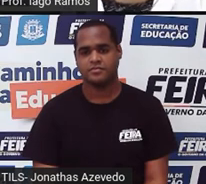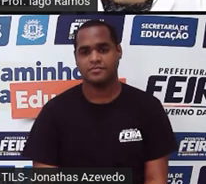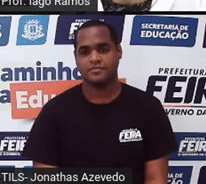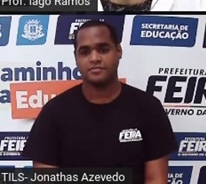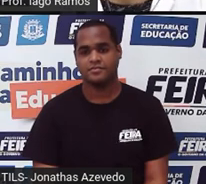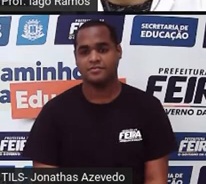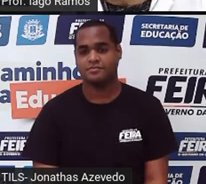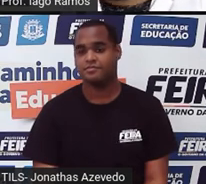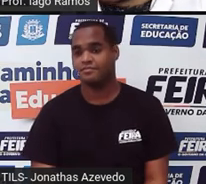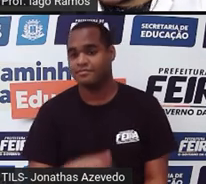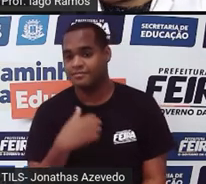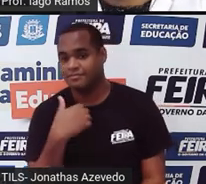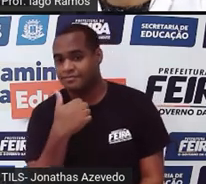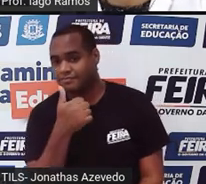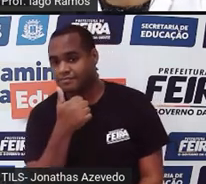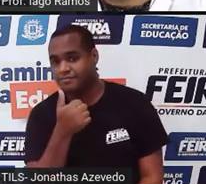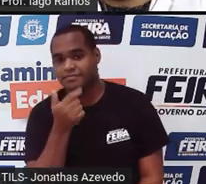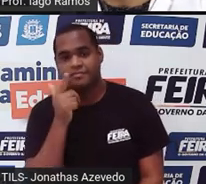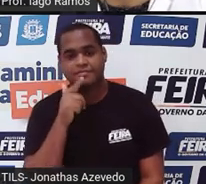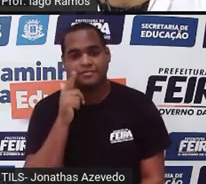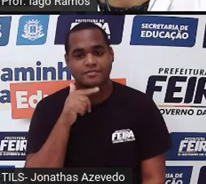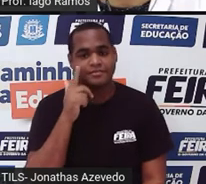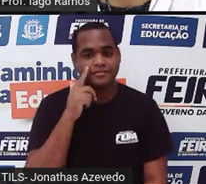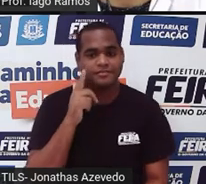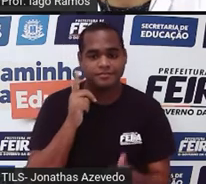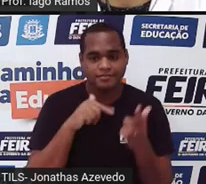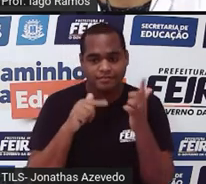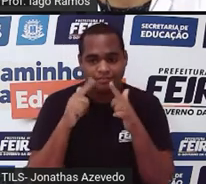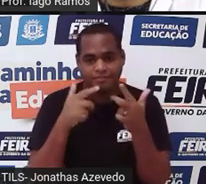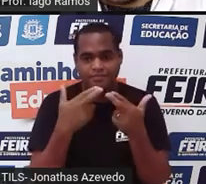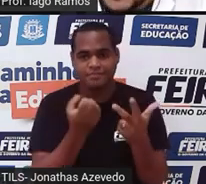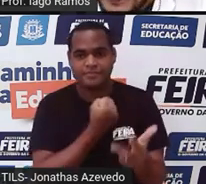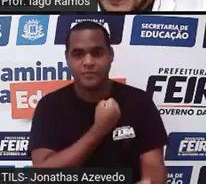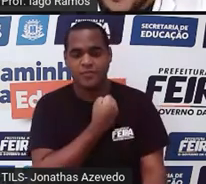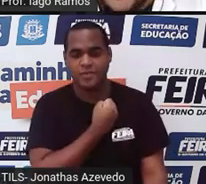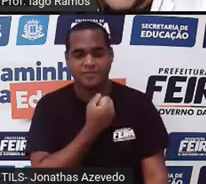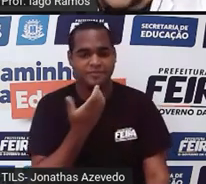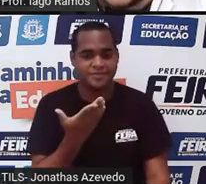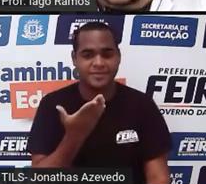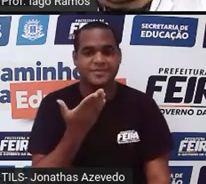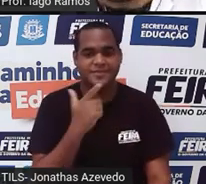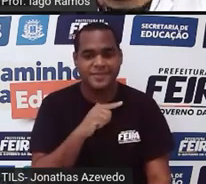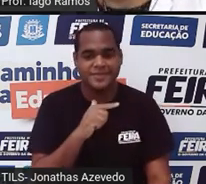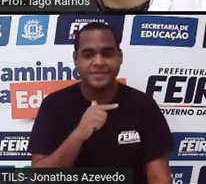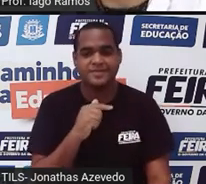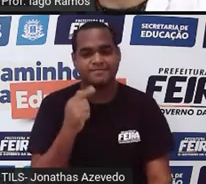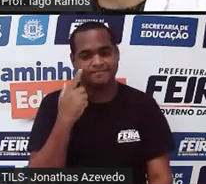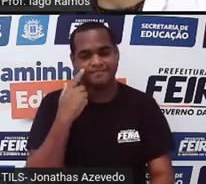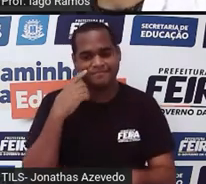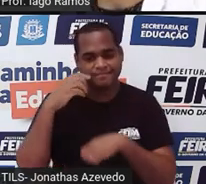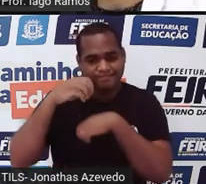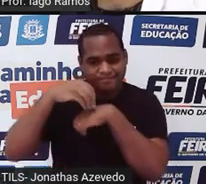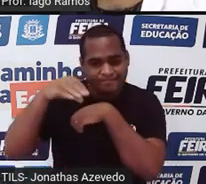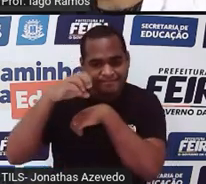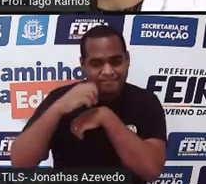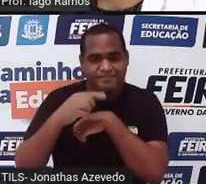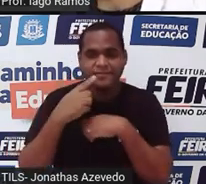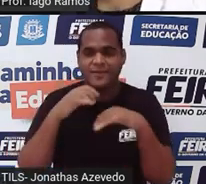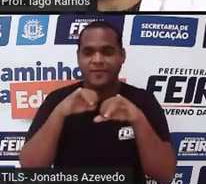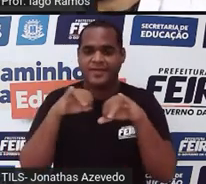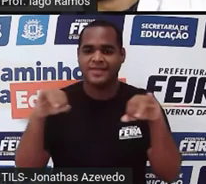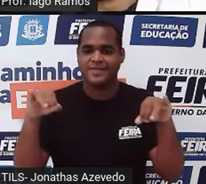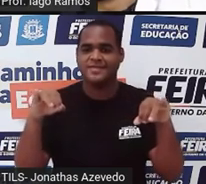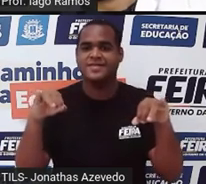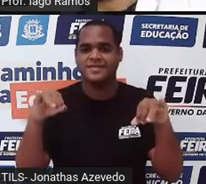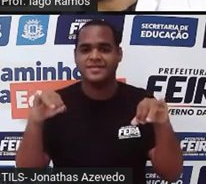E aí, consegui descobrir esse próximo número, vem comigo, vou divulgar, olha